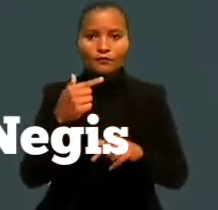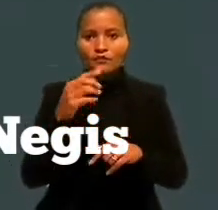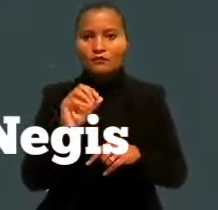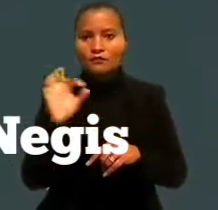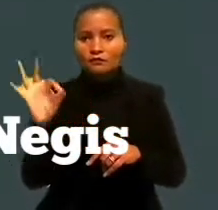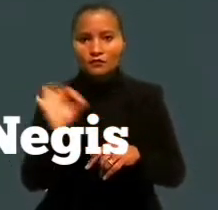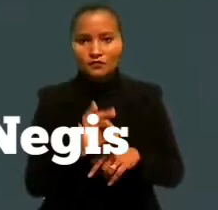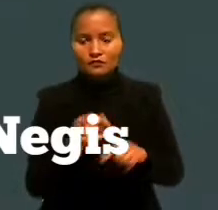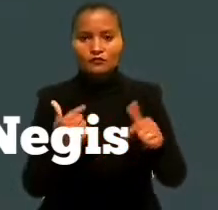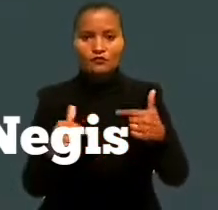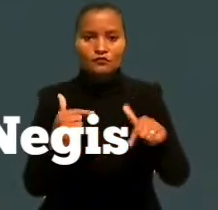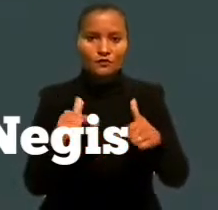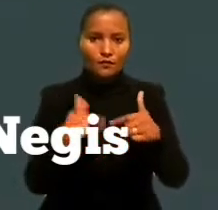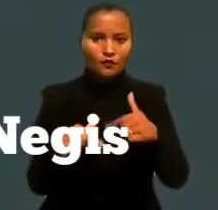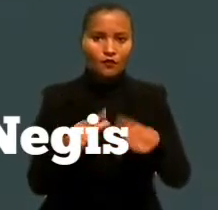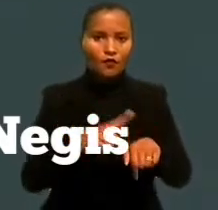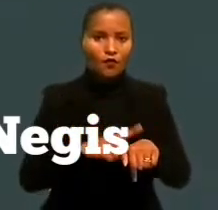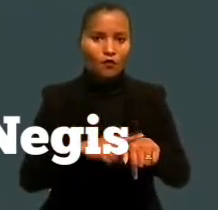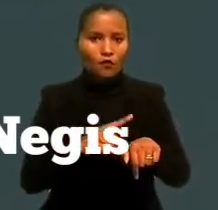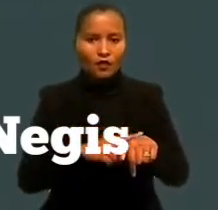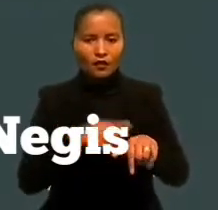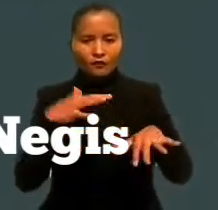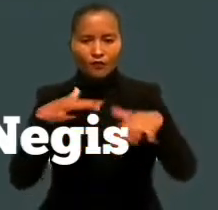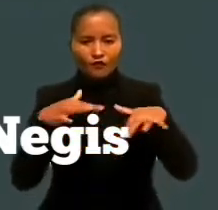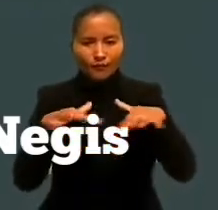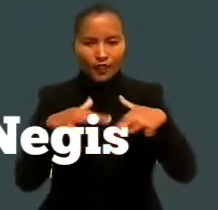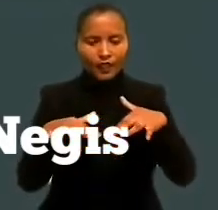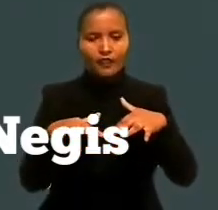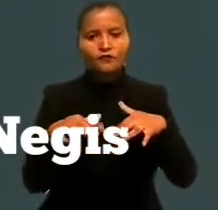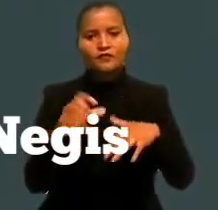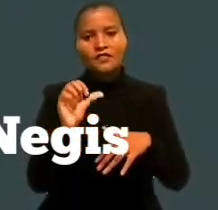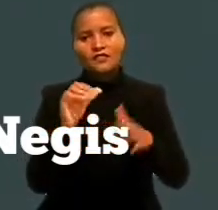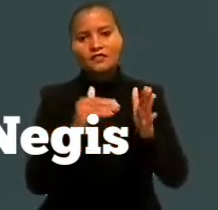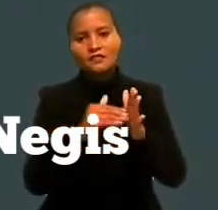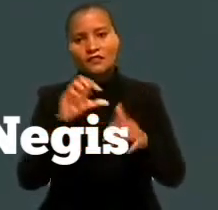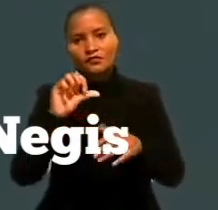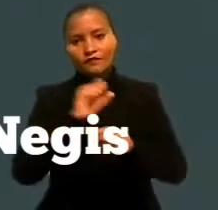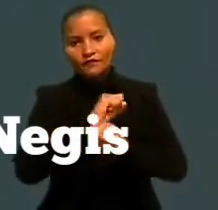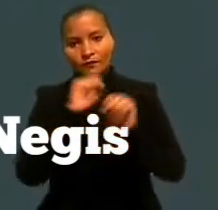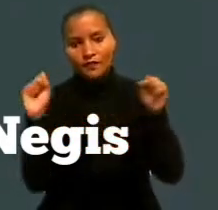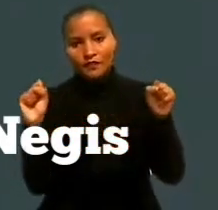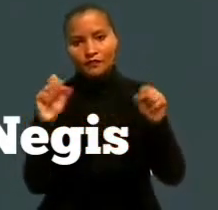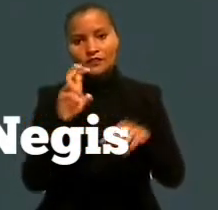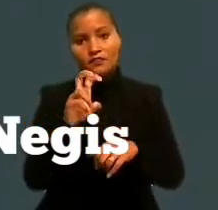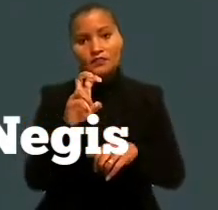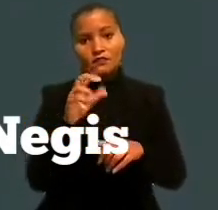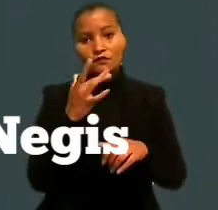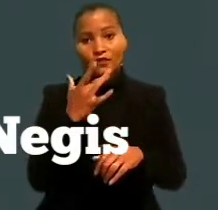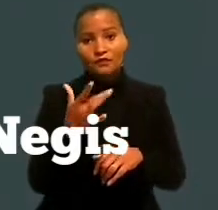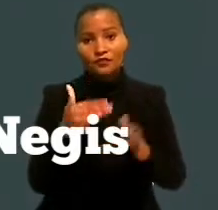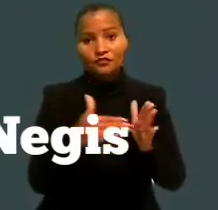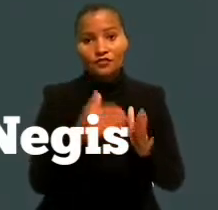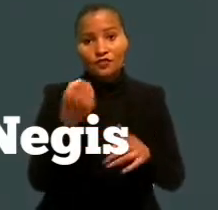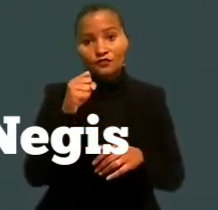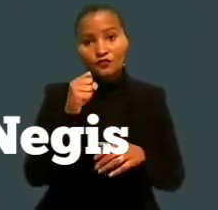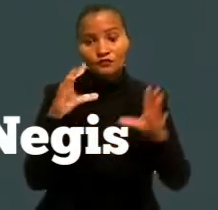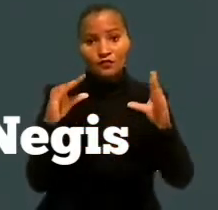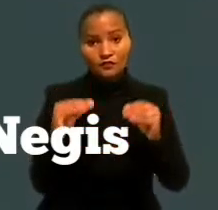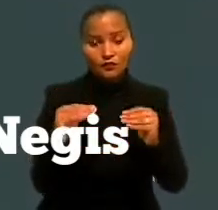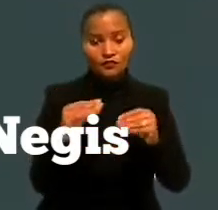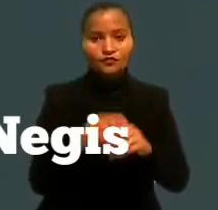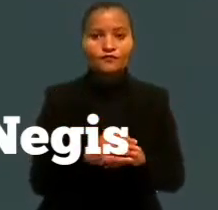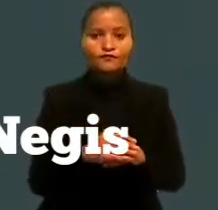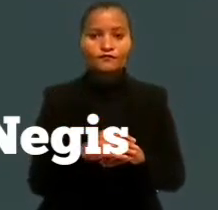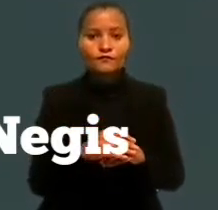70% dos trabalhadores nos horários de pico, das 6 às 9 horas da manhã e das 5 da tarde às 8 horas da